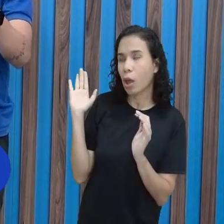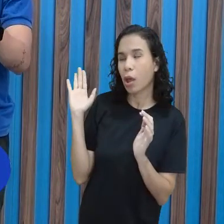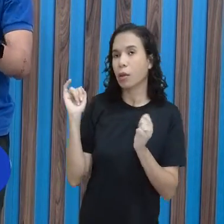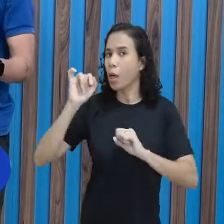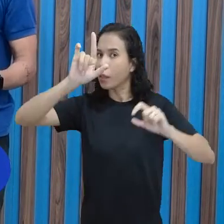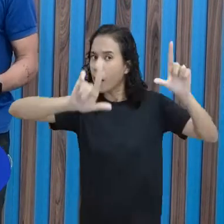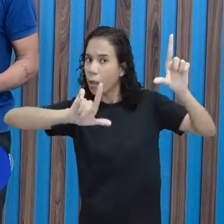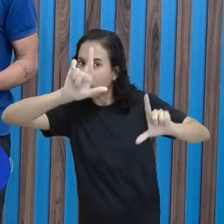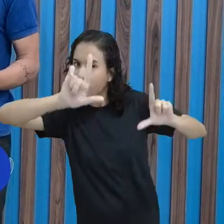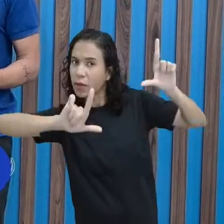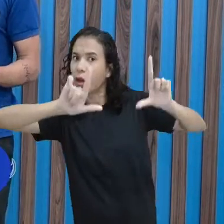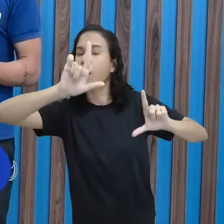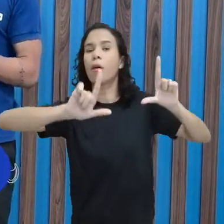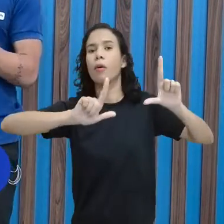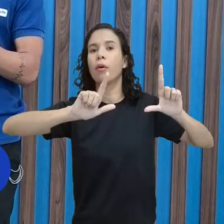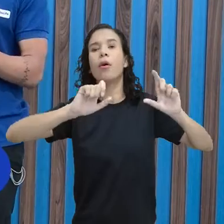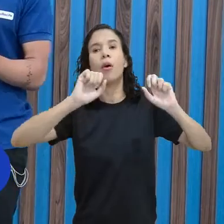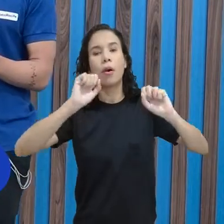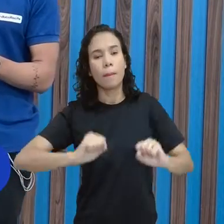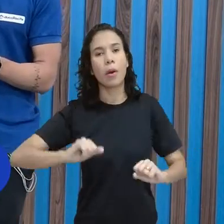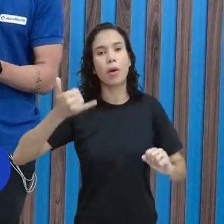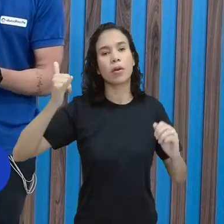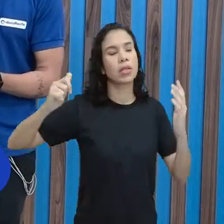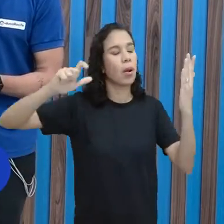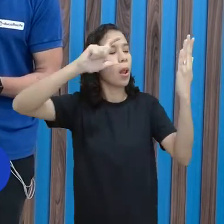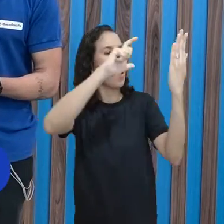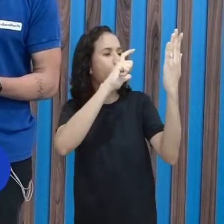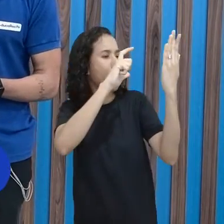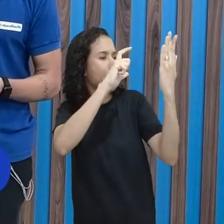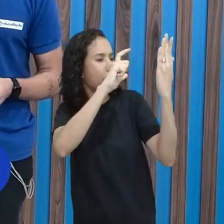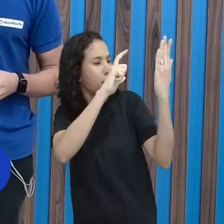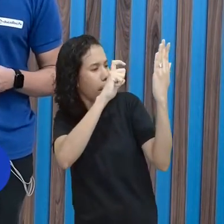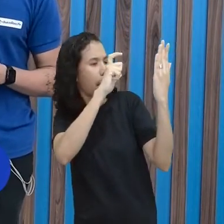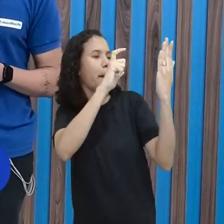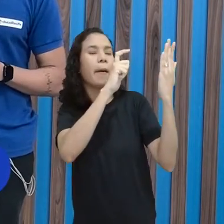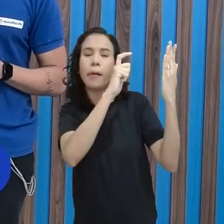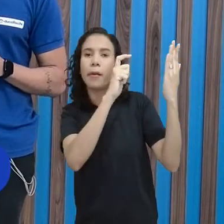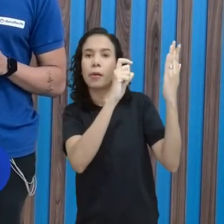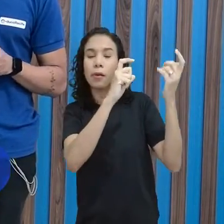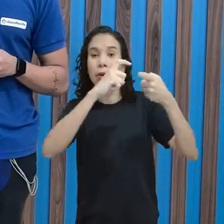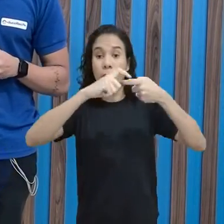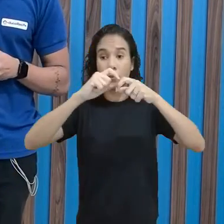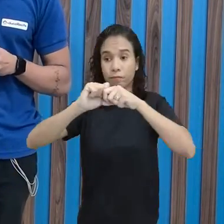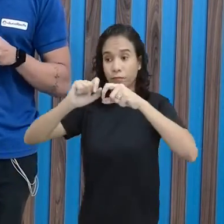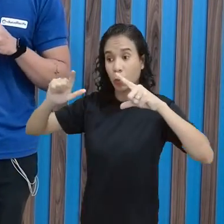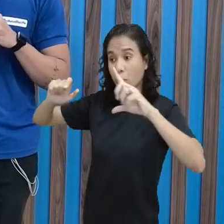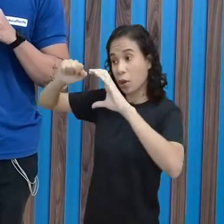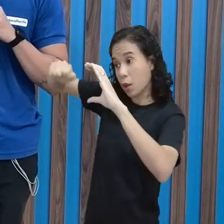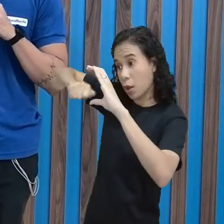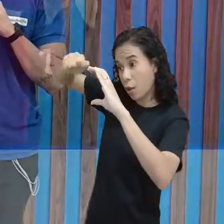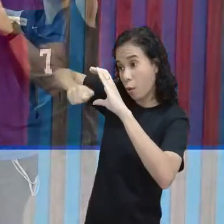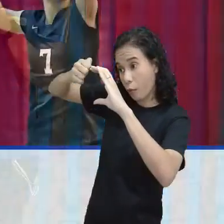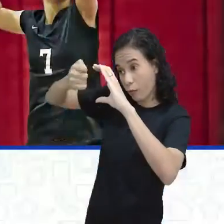televisão, você pode apontar a câmera para o QR Code e aí vai direcionar vocês